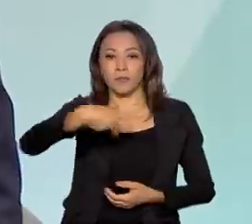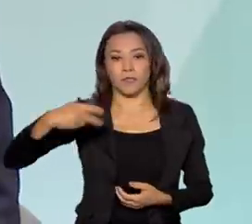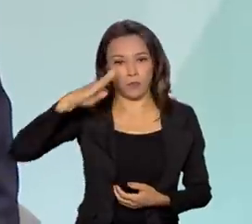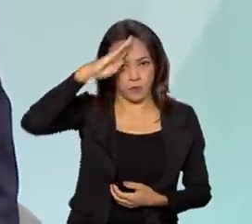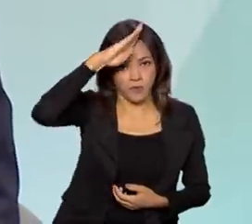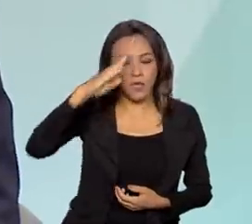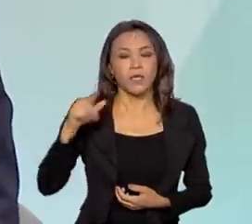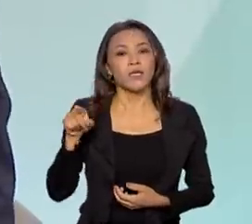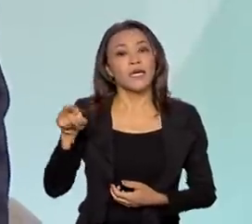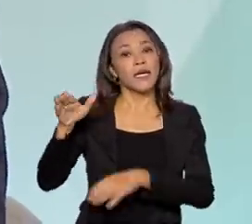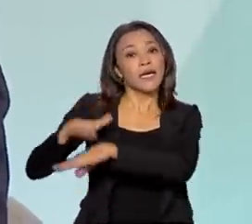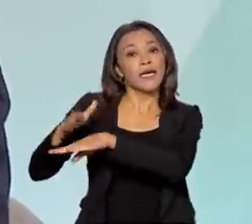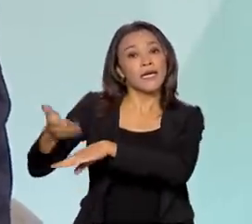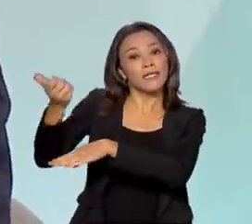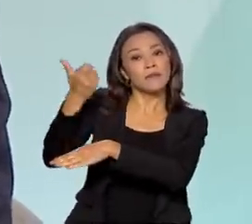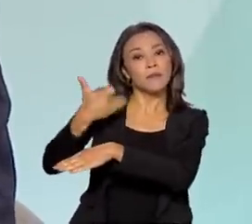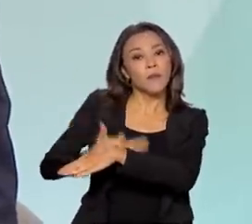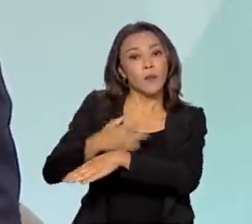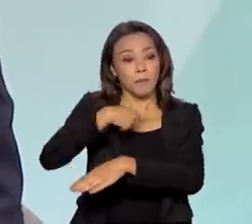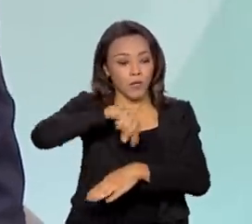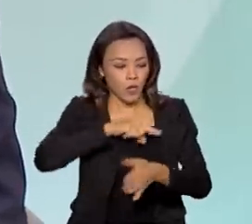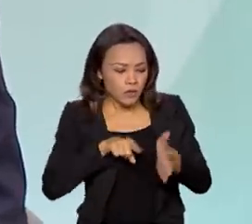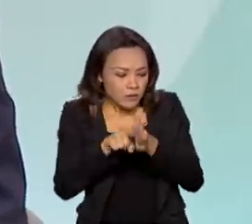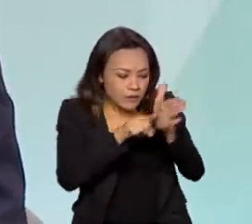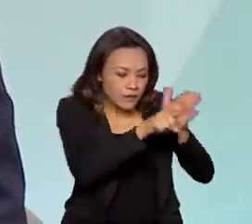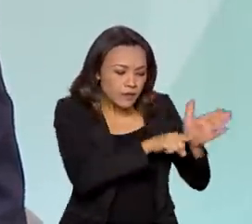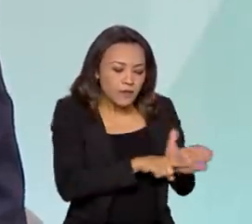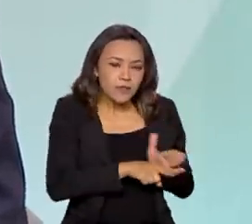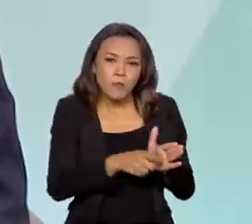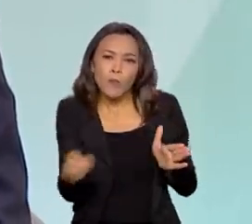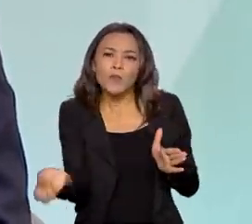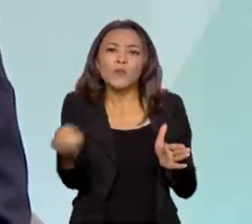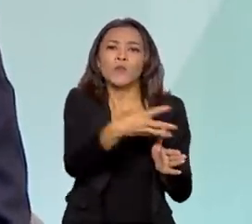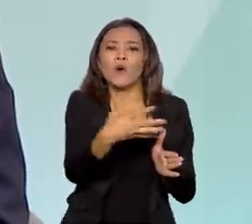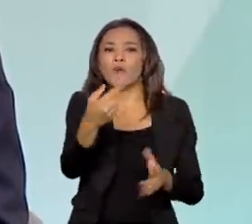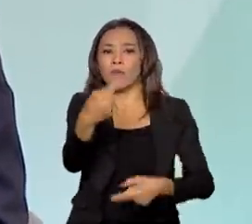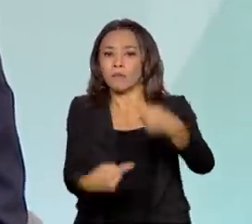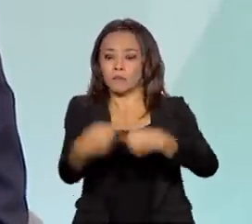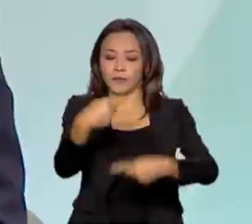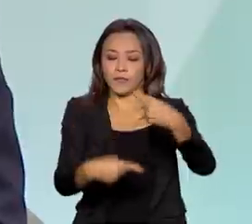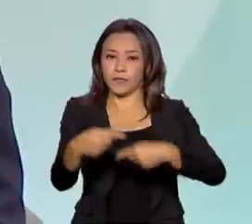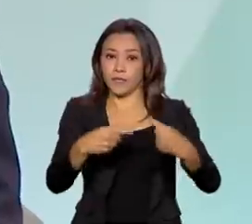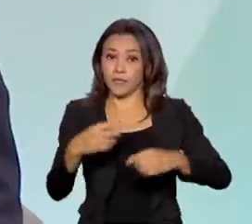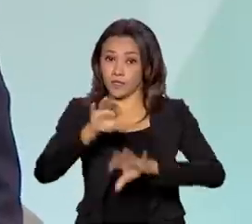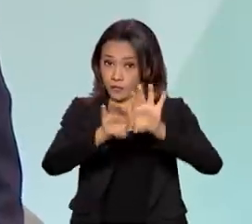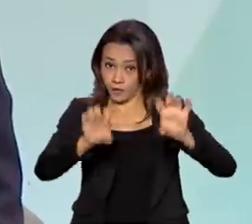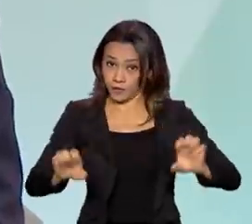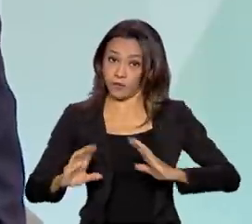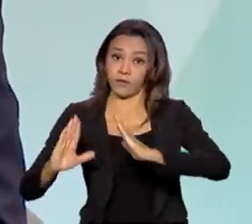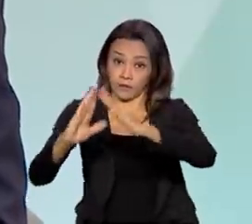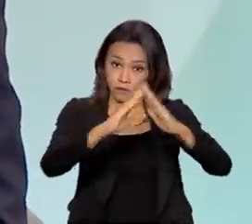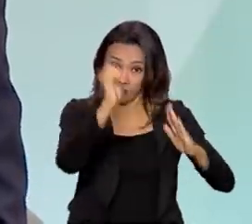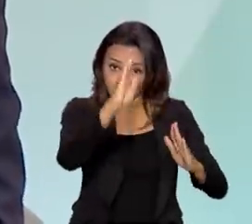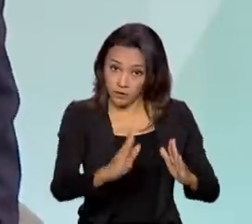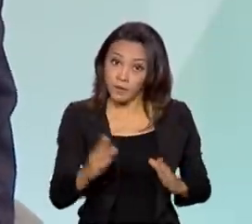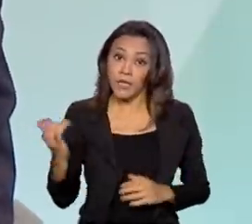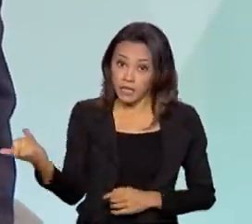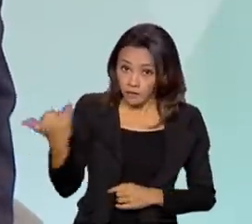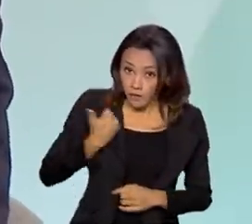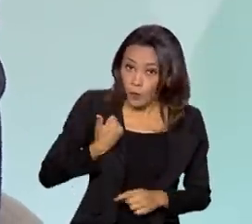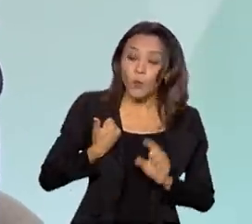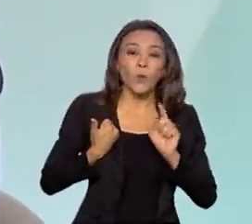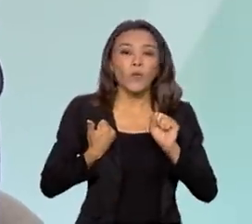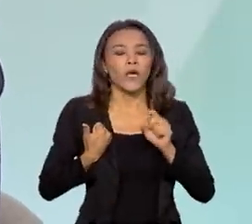indicou que nós produzíssemos um estudo para uma nova política habitacional, o ministro nos disse o seguinte, veja, nós não